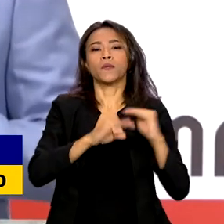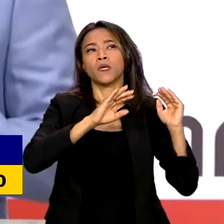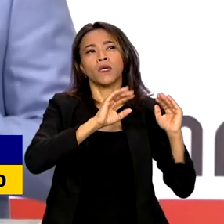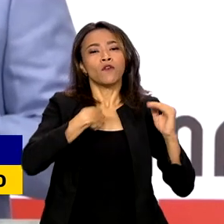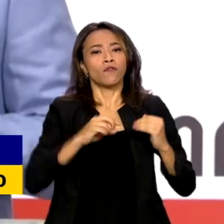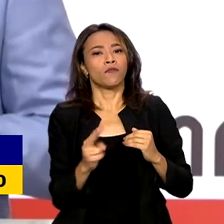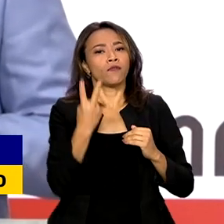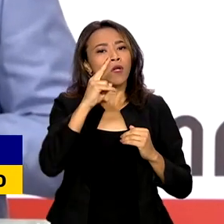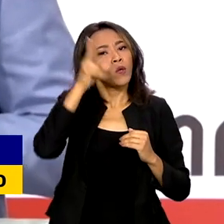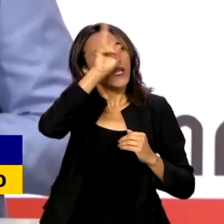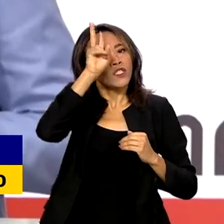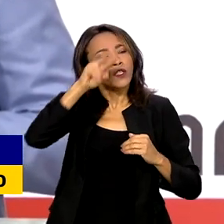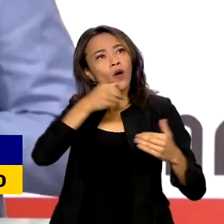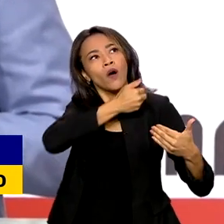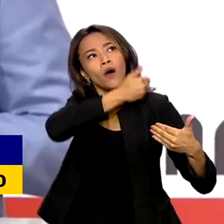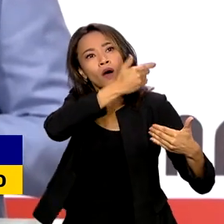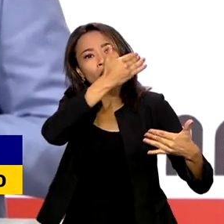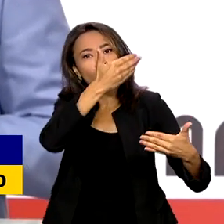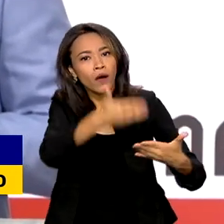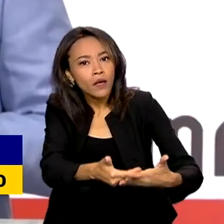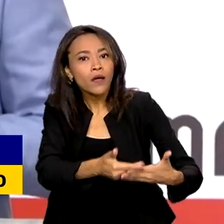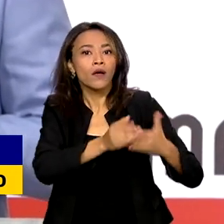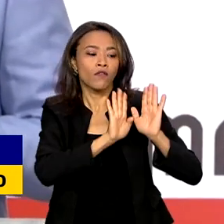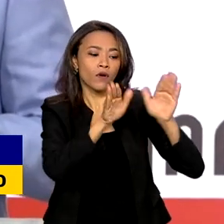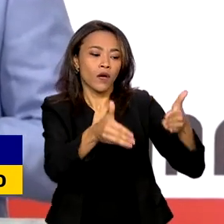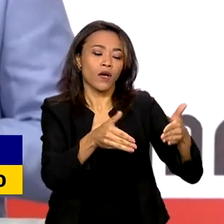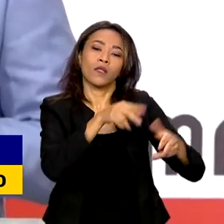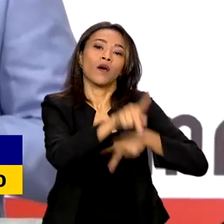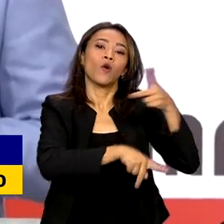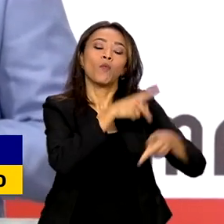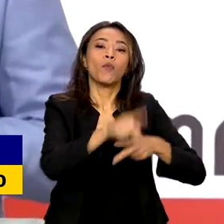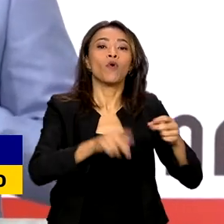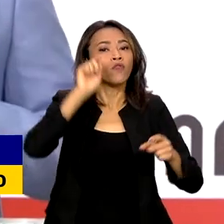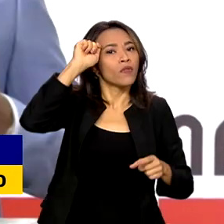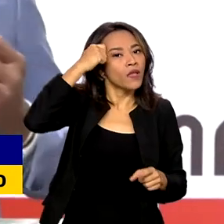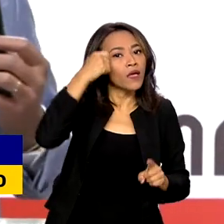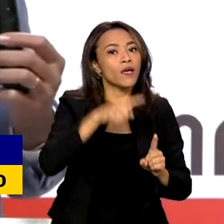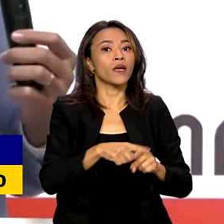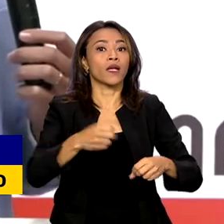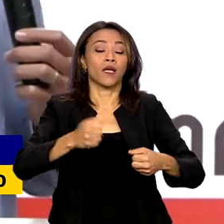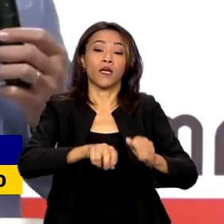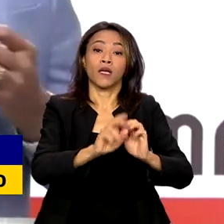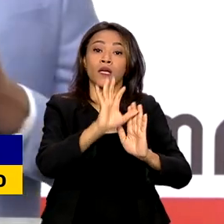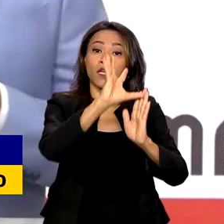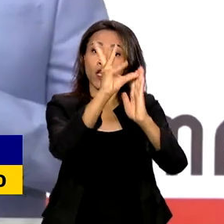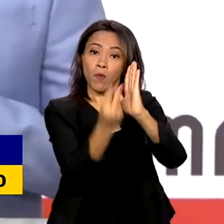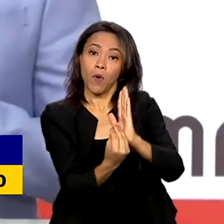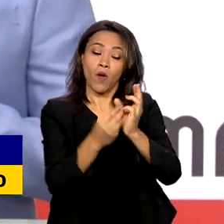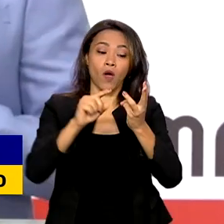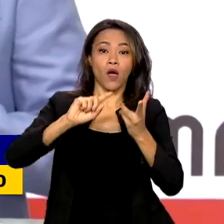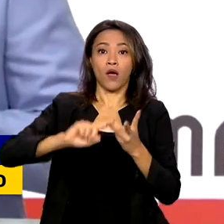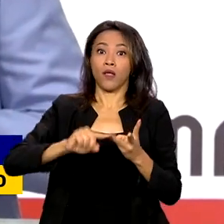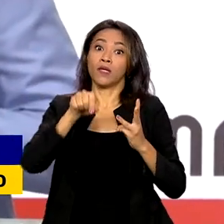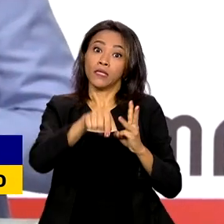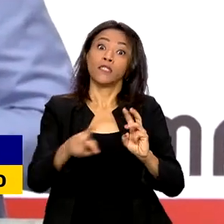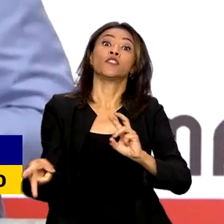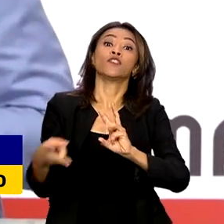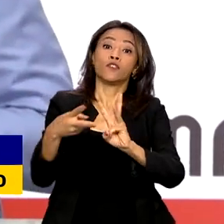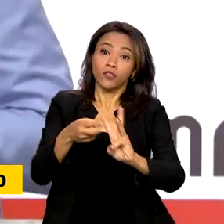compromisso que esse país tem com a população negra, quilombola, indígena. Isso é o compromisso do Ministério da Educação.